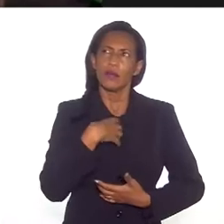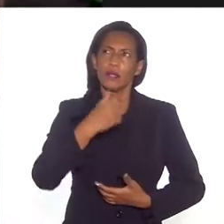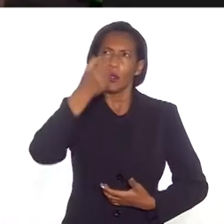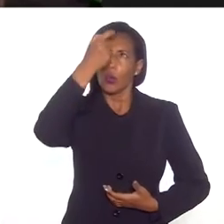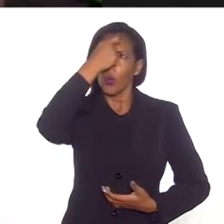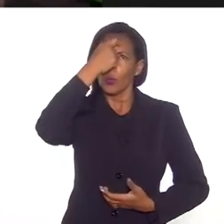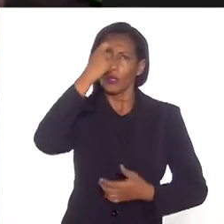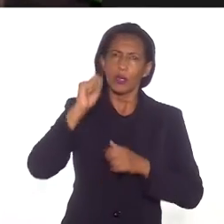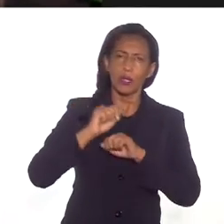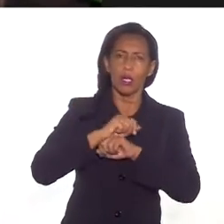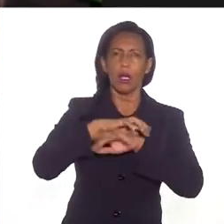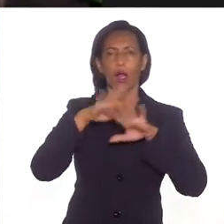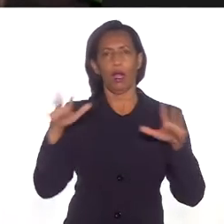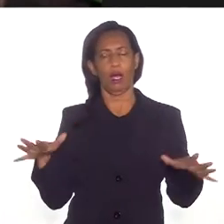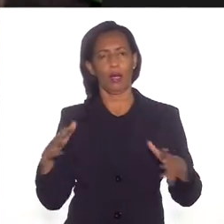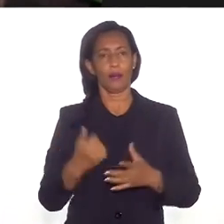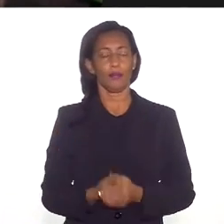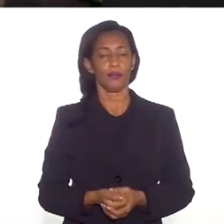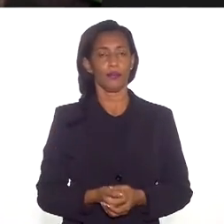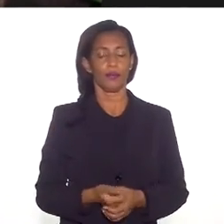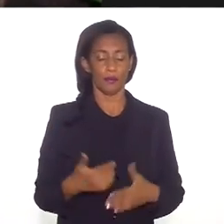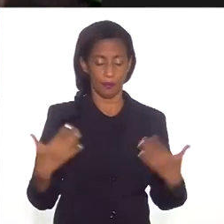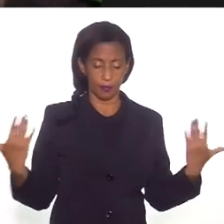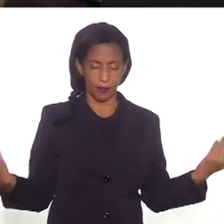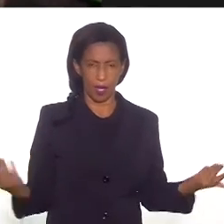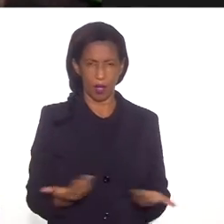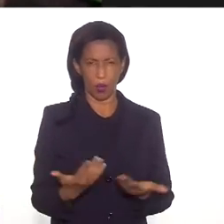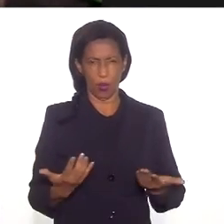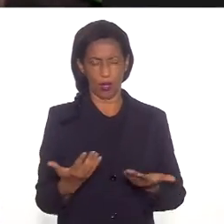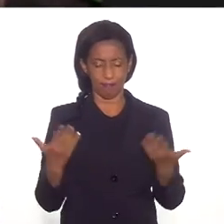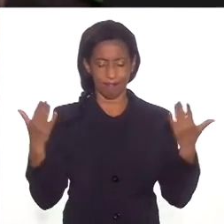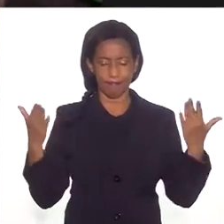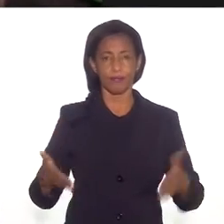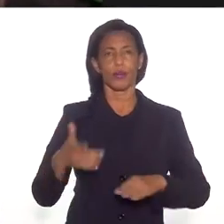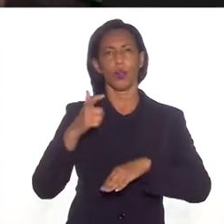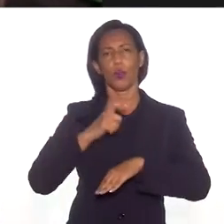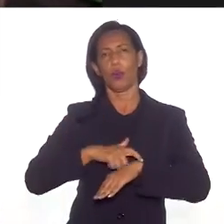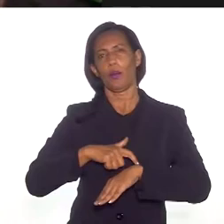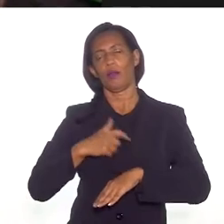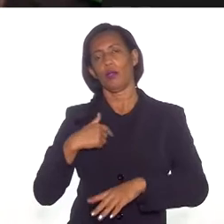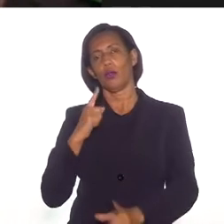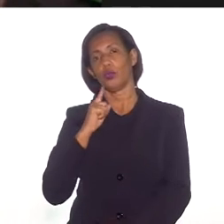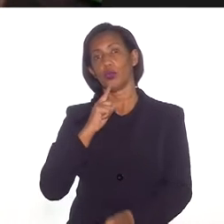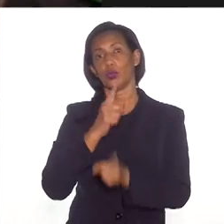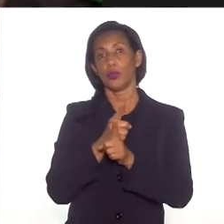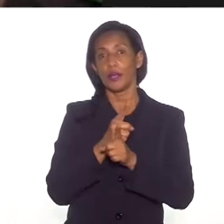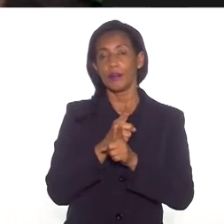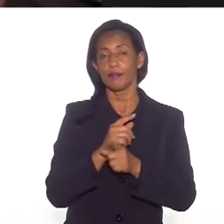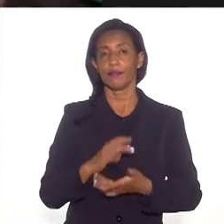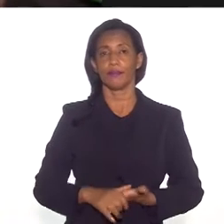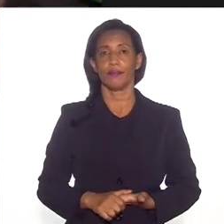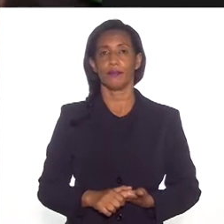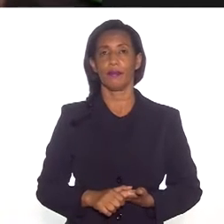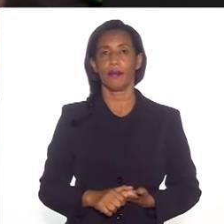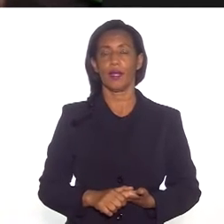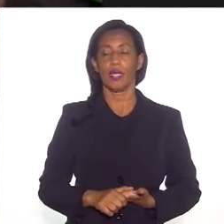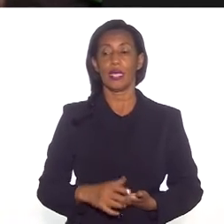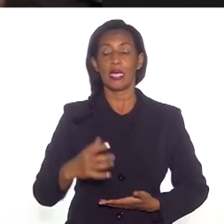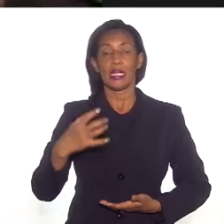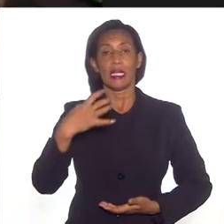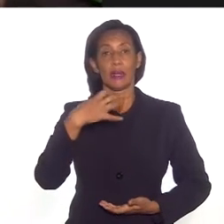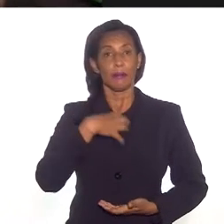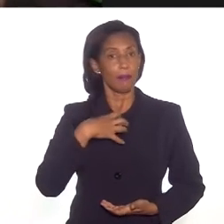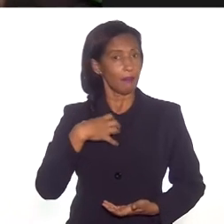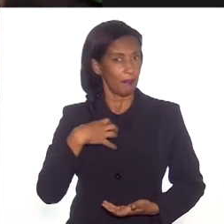essa consciência muito clara comigo. Agora, chegou um momento em que eu descobri que, para